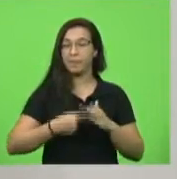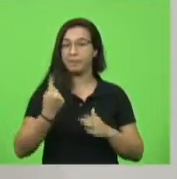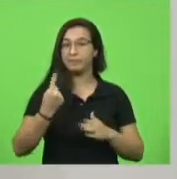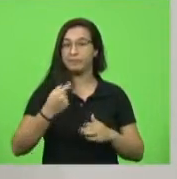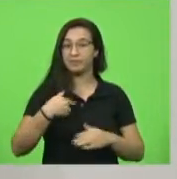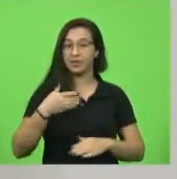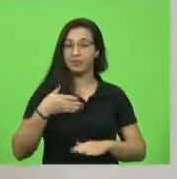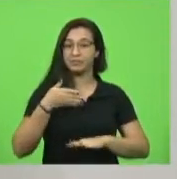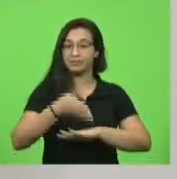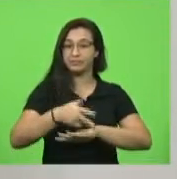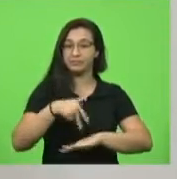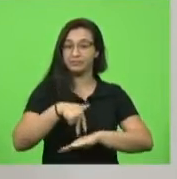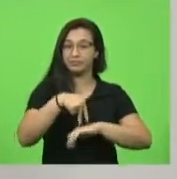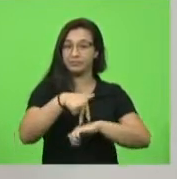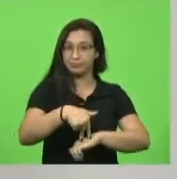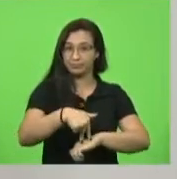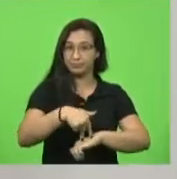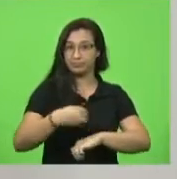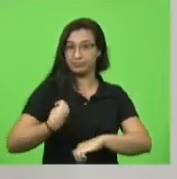presente nas atividades